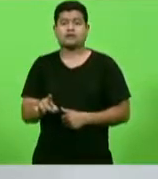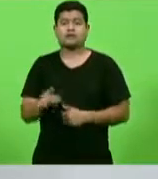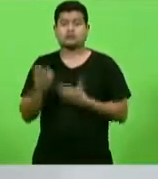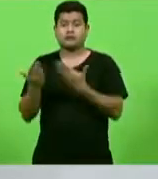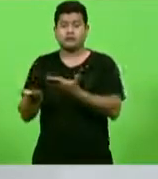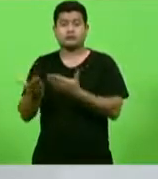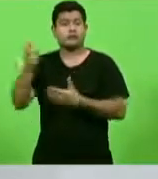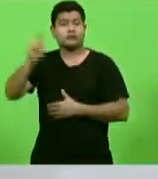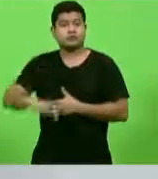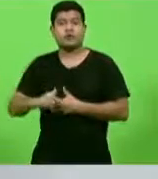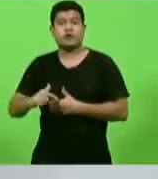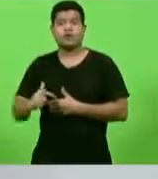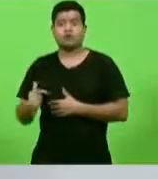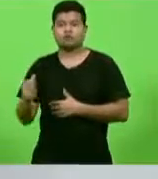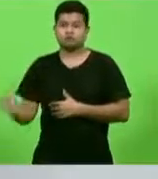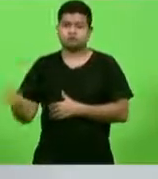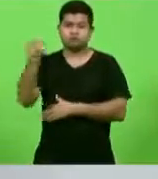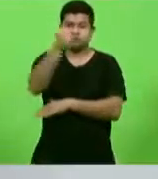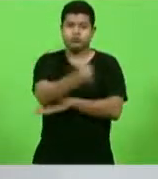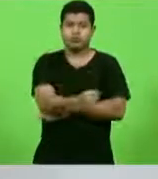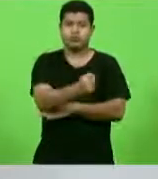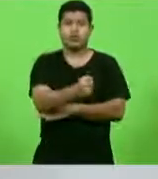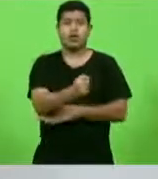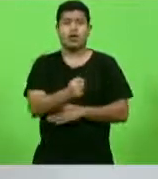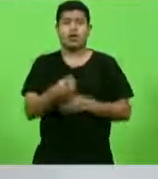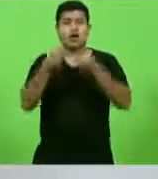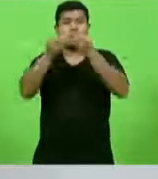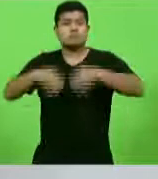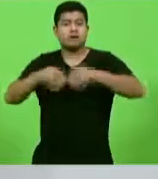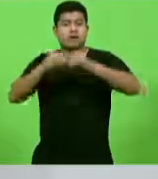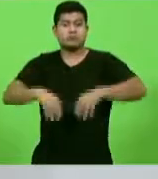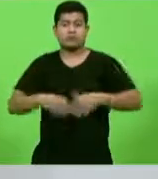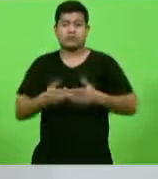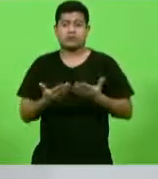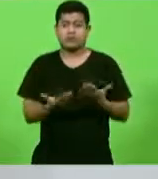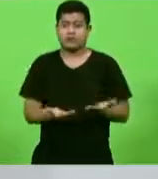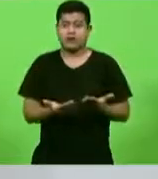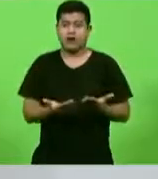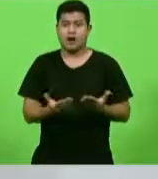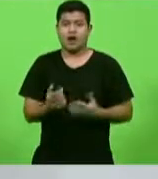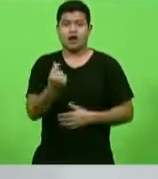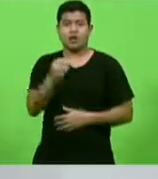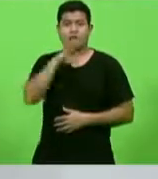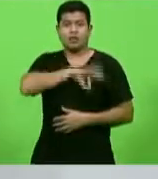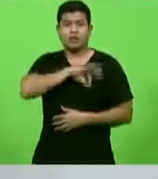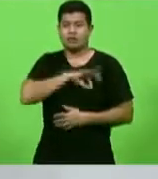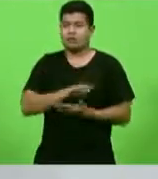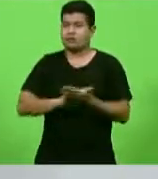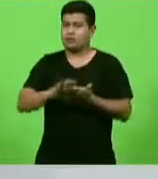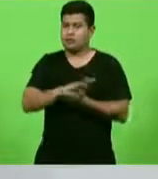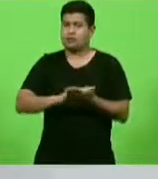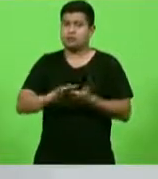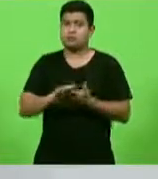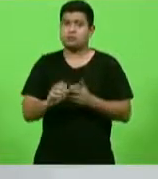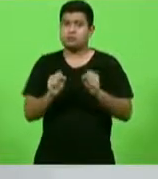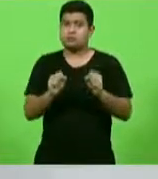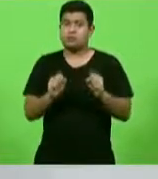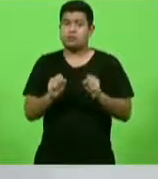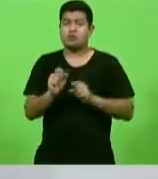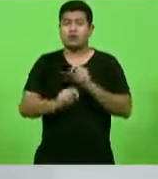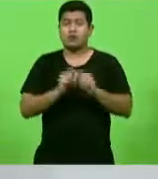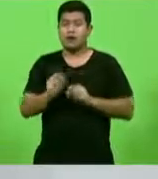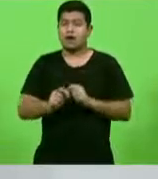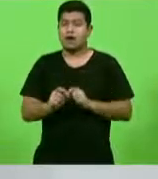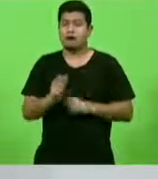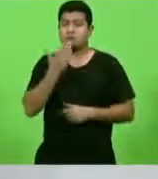de exercício sem prejuízo de remuneração, ou seja, poderão requerer ficar no exercício de uma